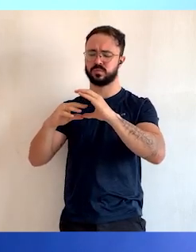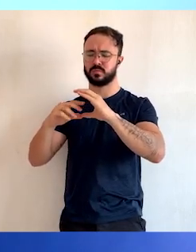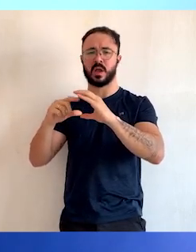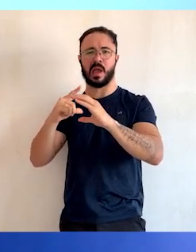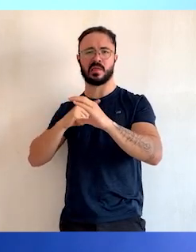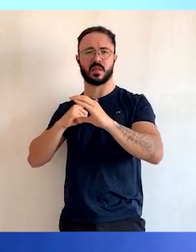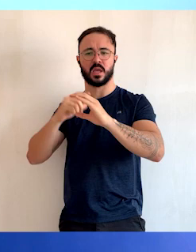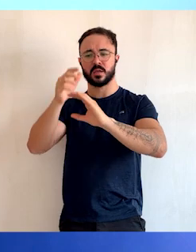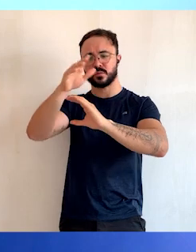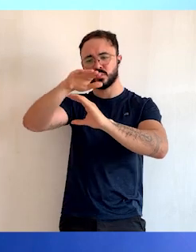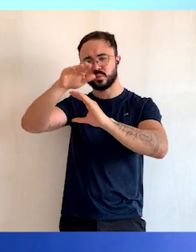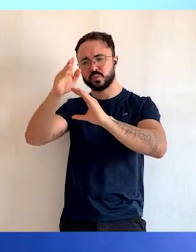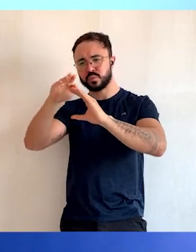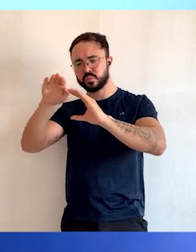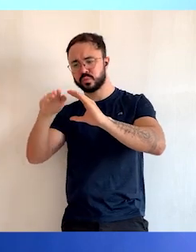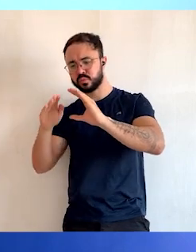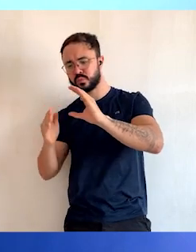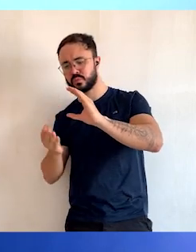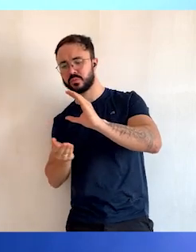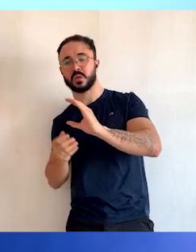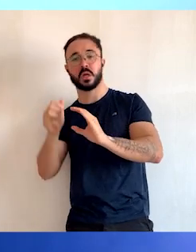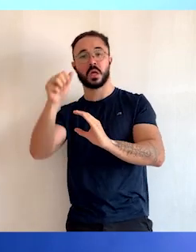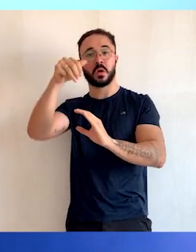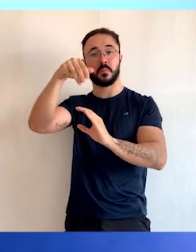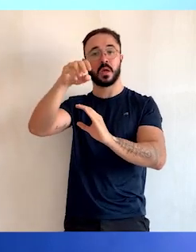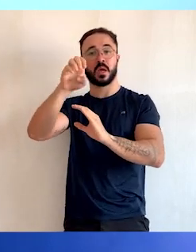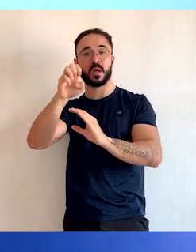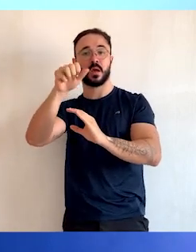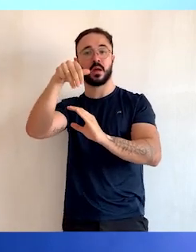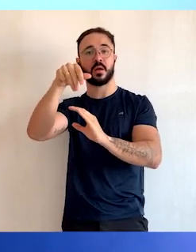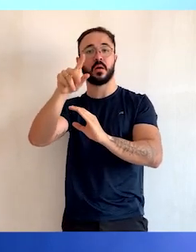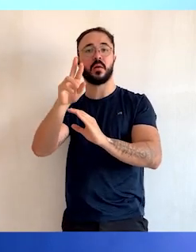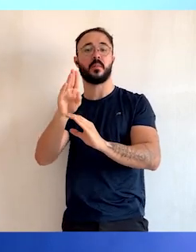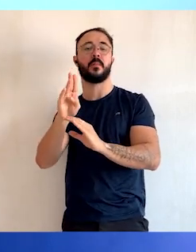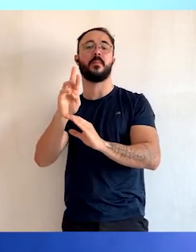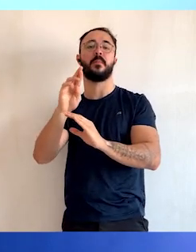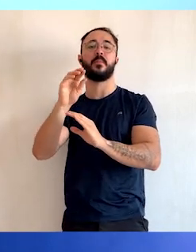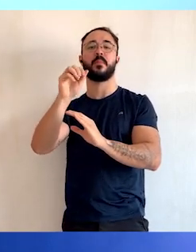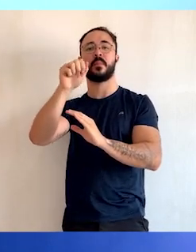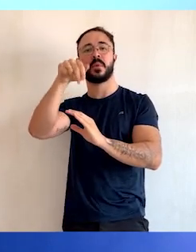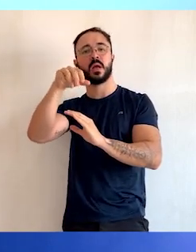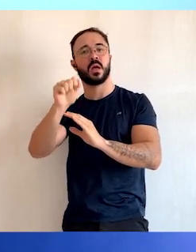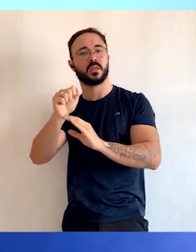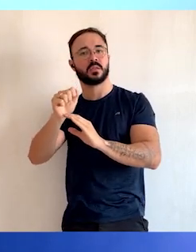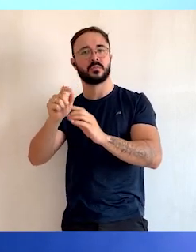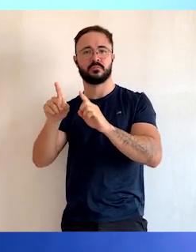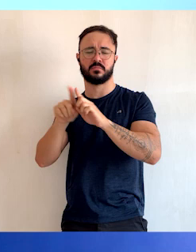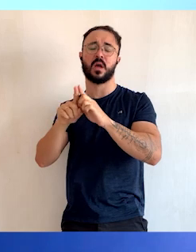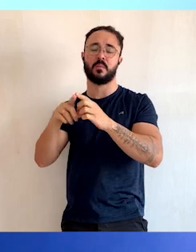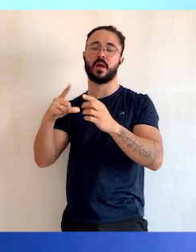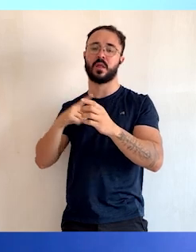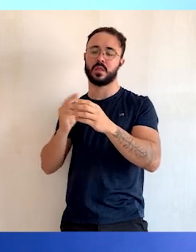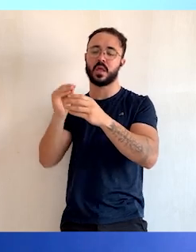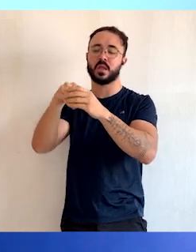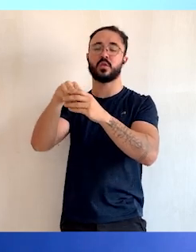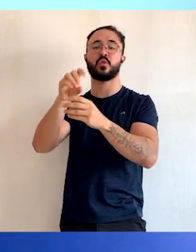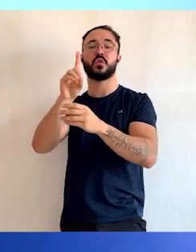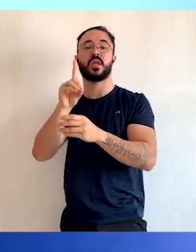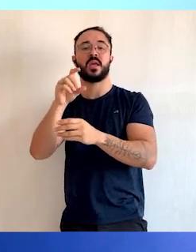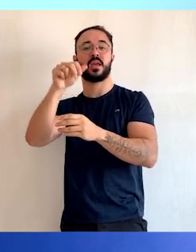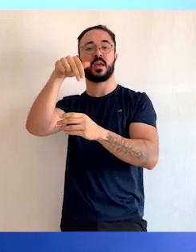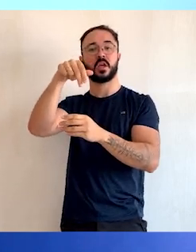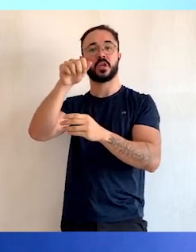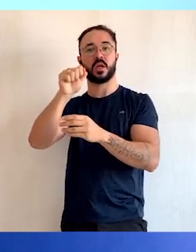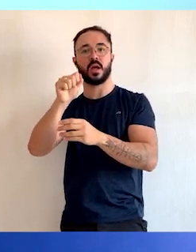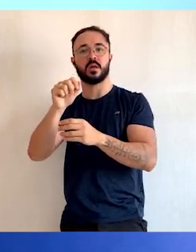delas, vai circundar elas todinha. Possuem DNA, material genético, que faz com que ela